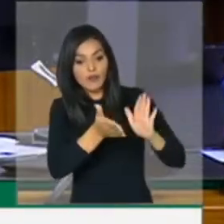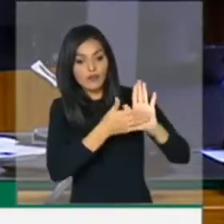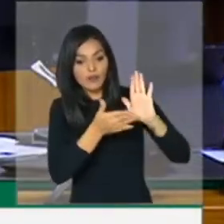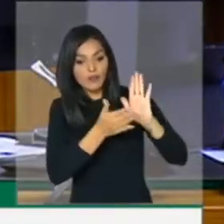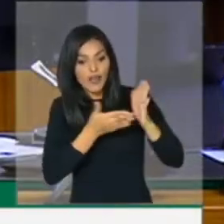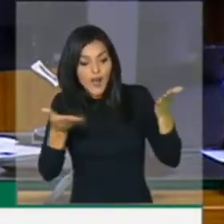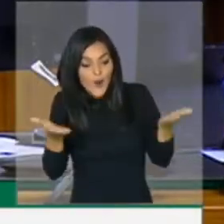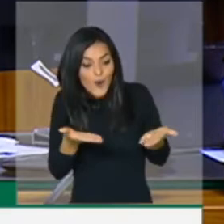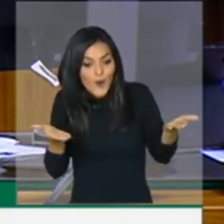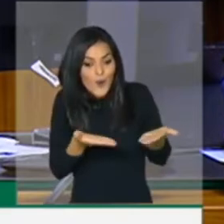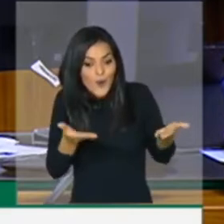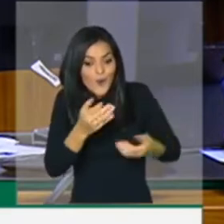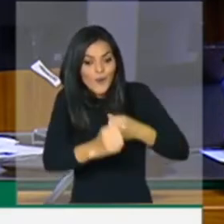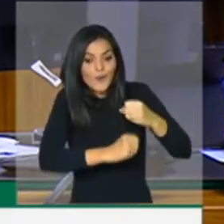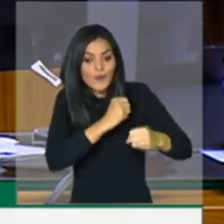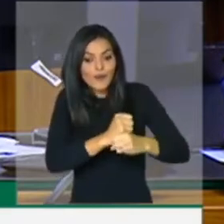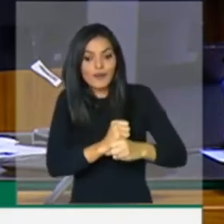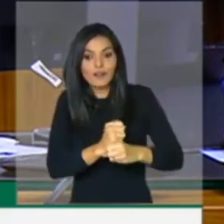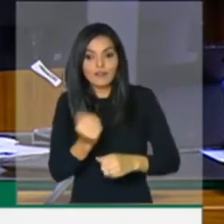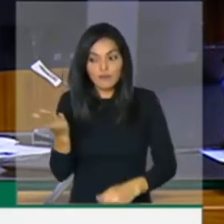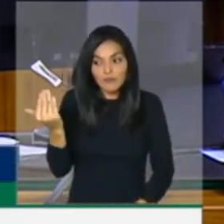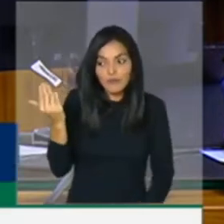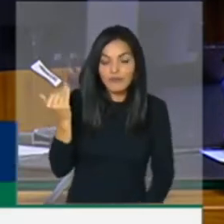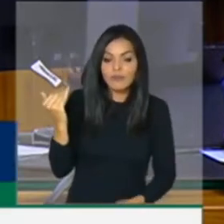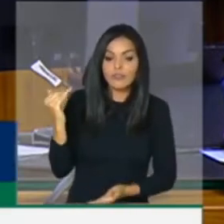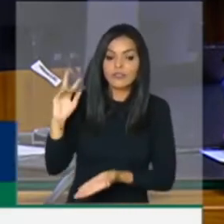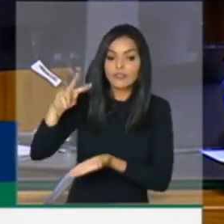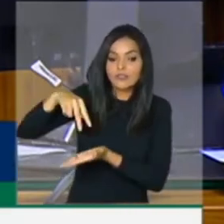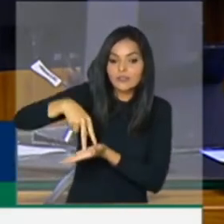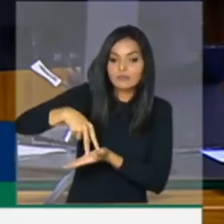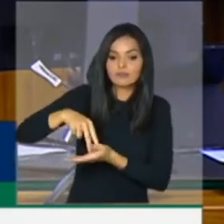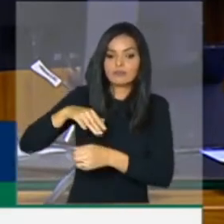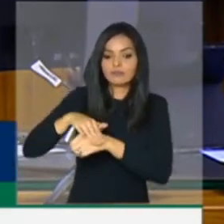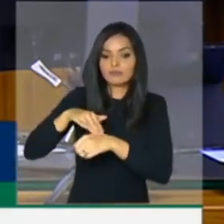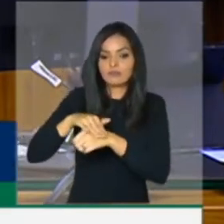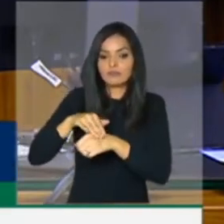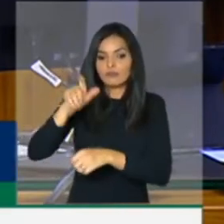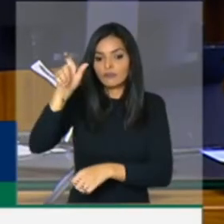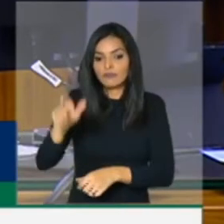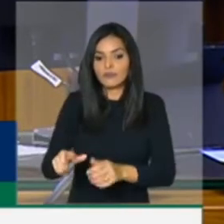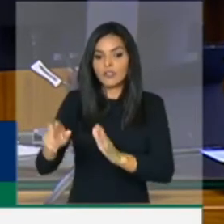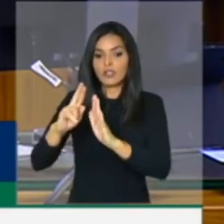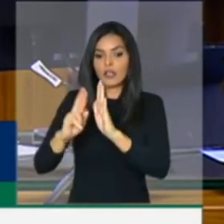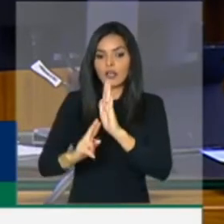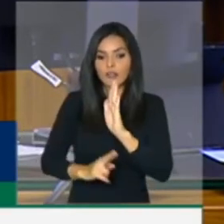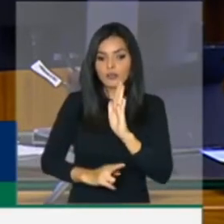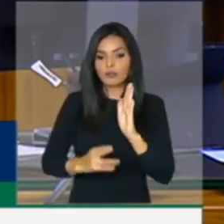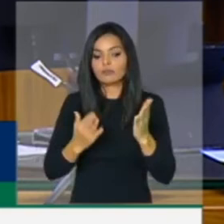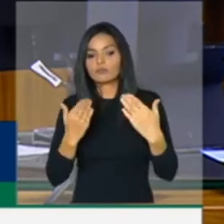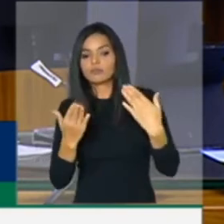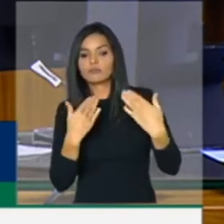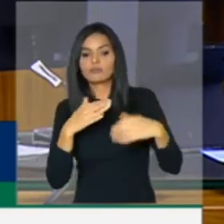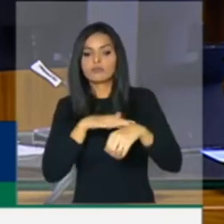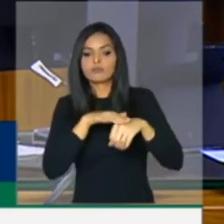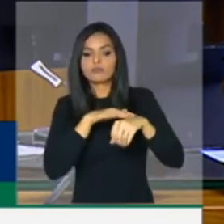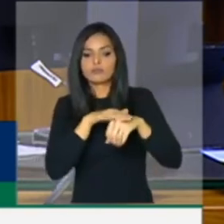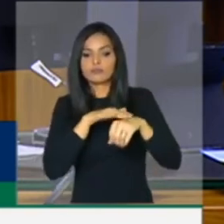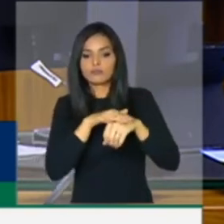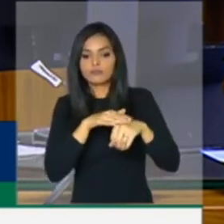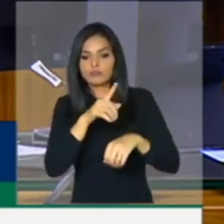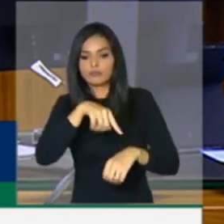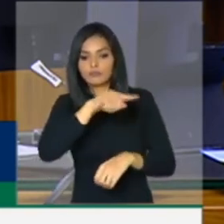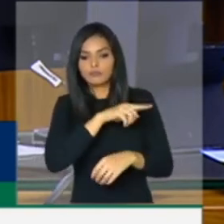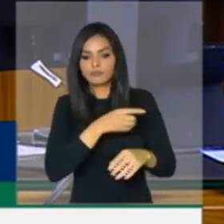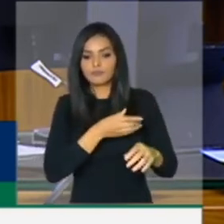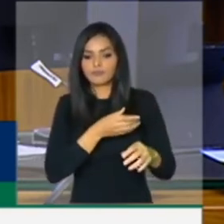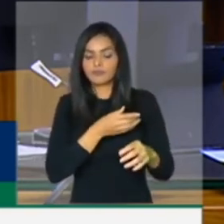ano, que suba aqui com o secretário-geral e encontre o nome de um relator que possa dialogar com aqueles que encaminharam contra o